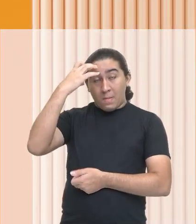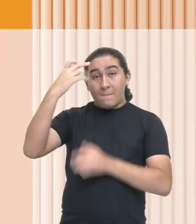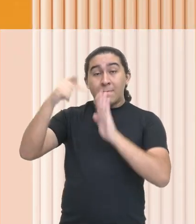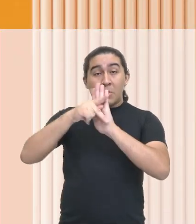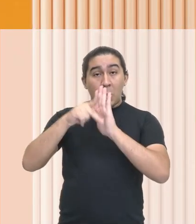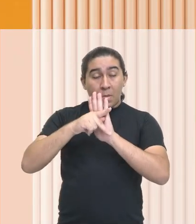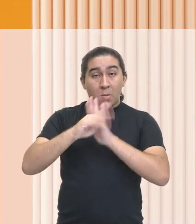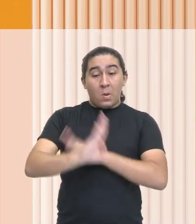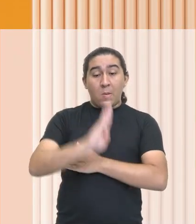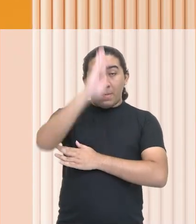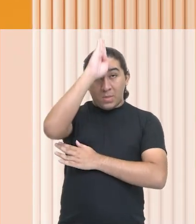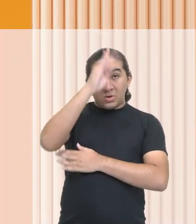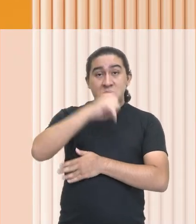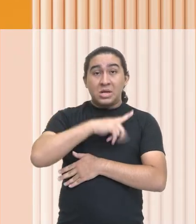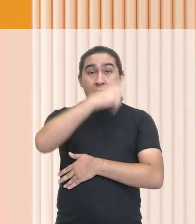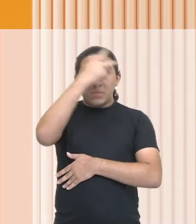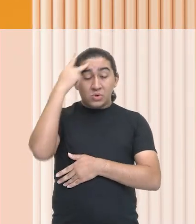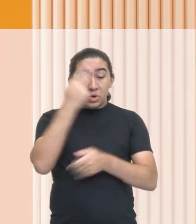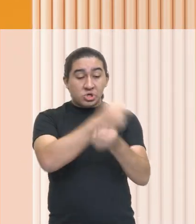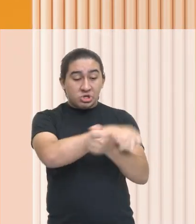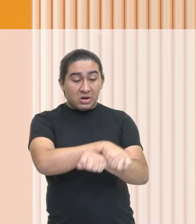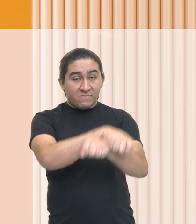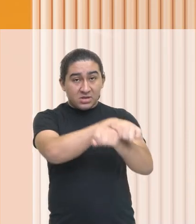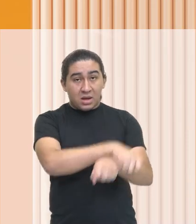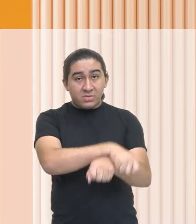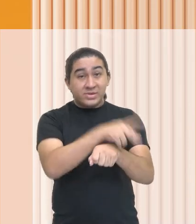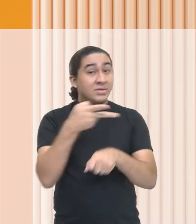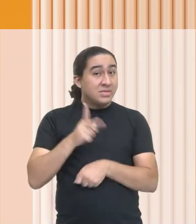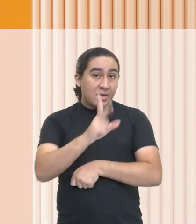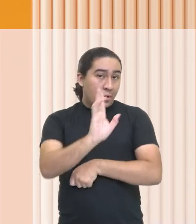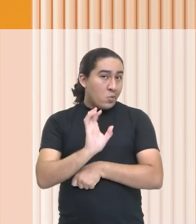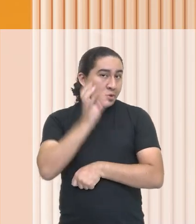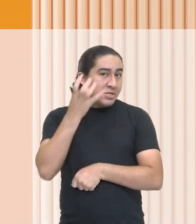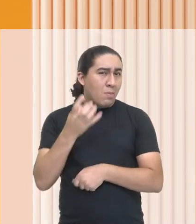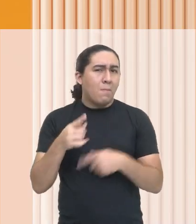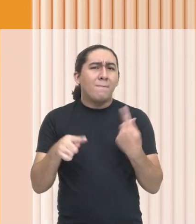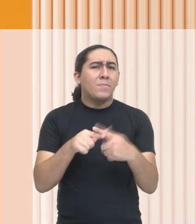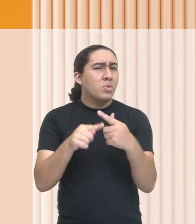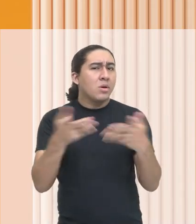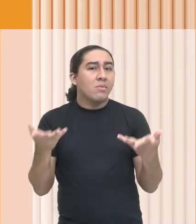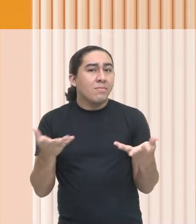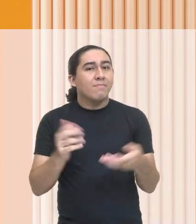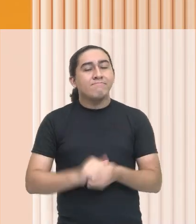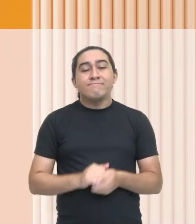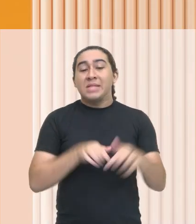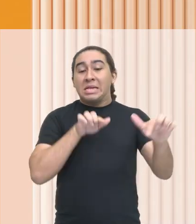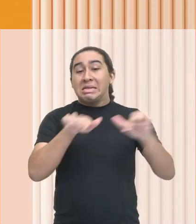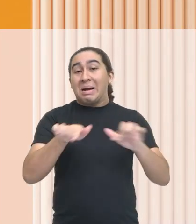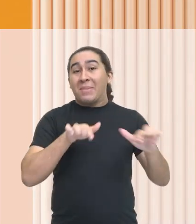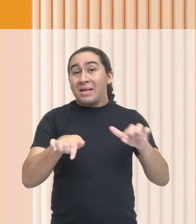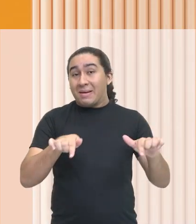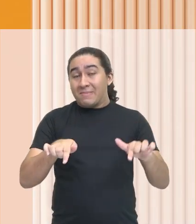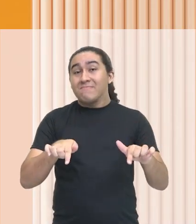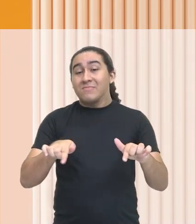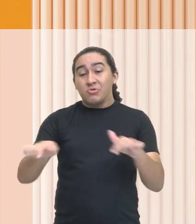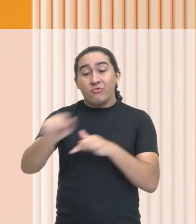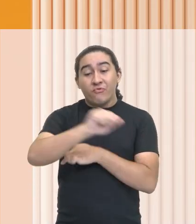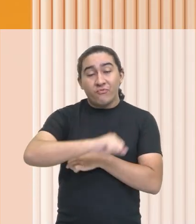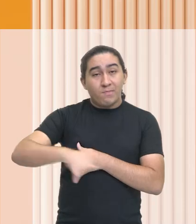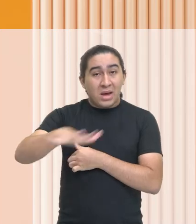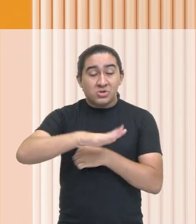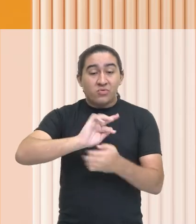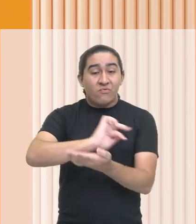ou seja, a existência de escravizados era uma constante. Para quê? Ué, para trabalhar. Em quê? Em diversas áreas.